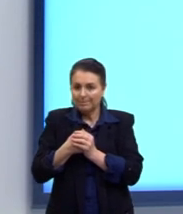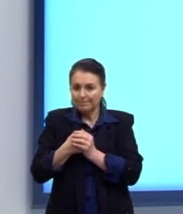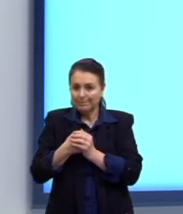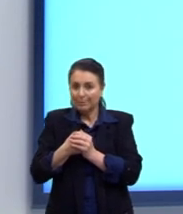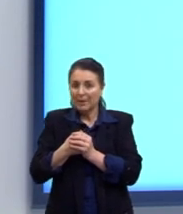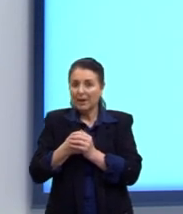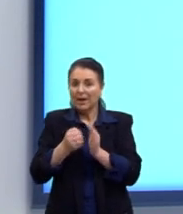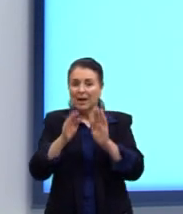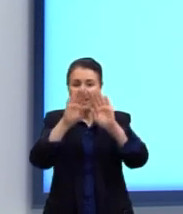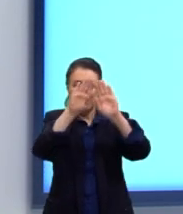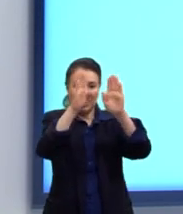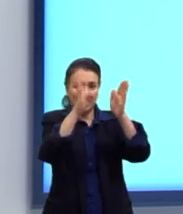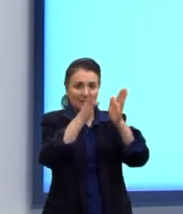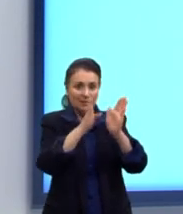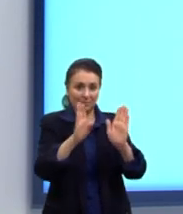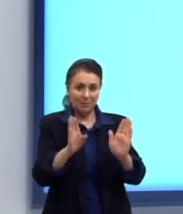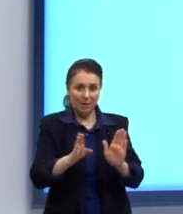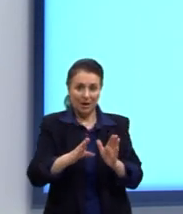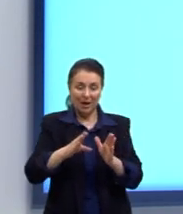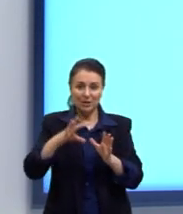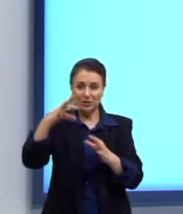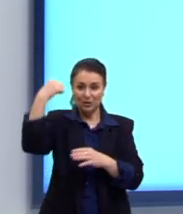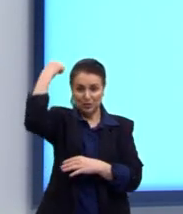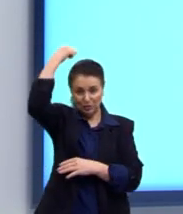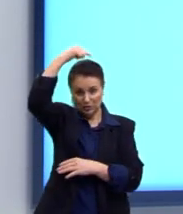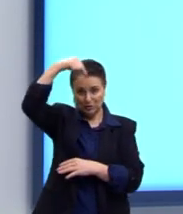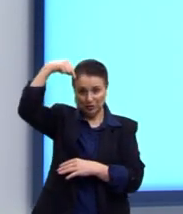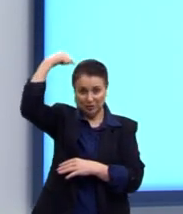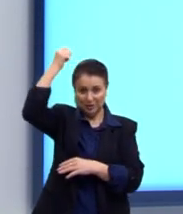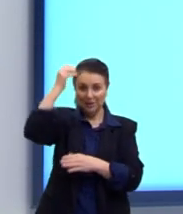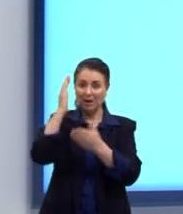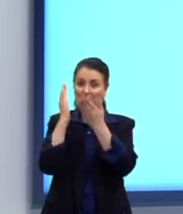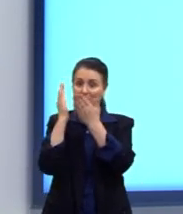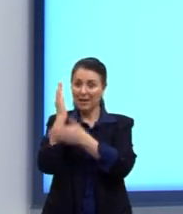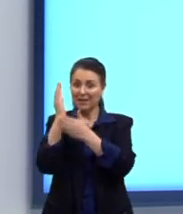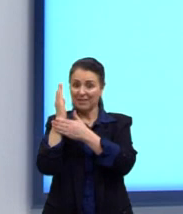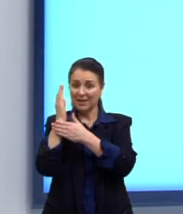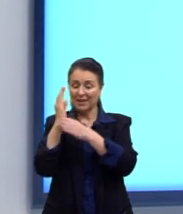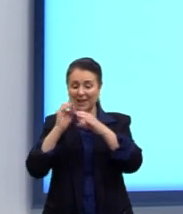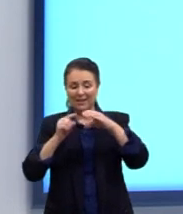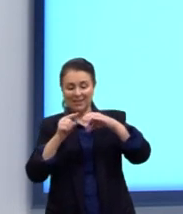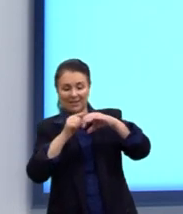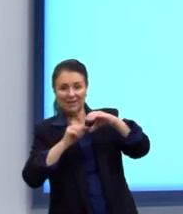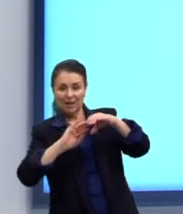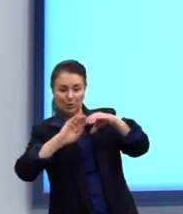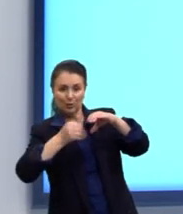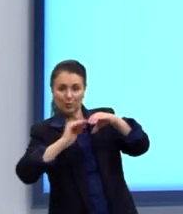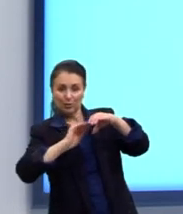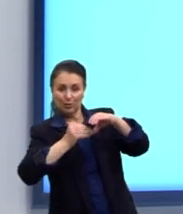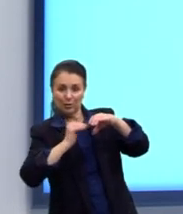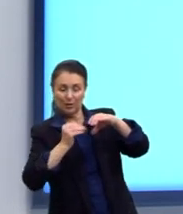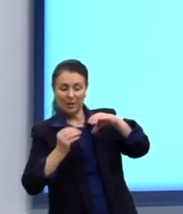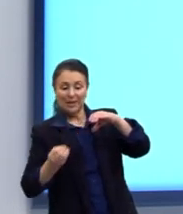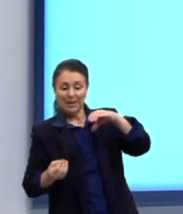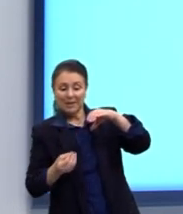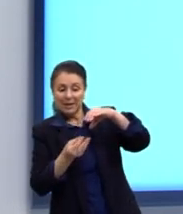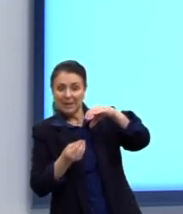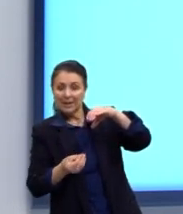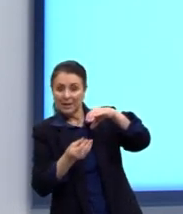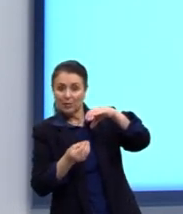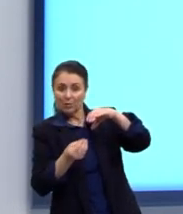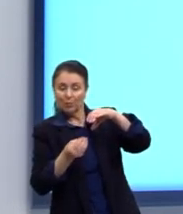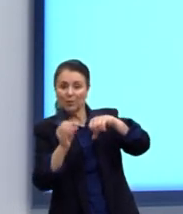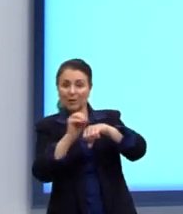santas de madeira oca eram produzidas e depois elas eram recheadas de bens